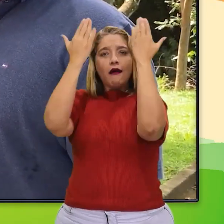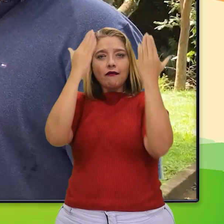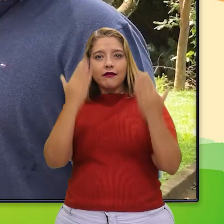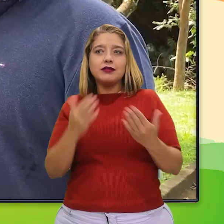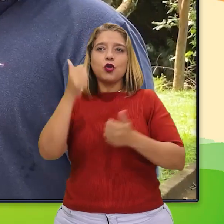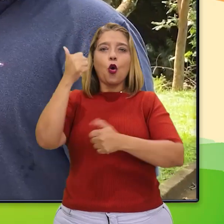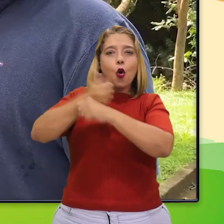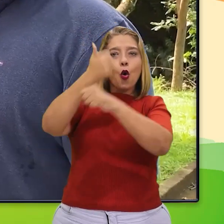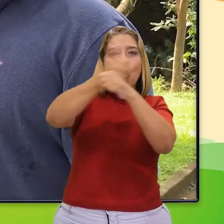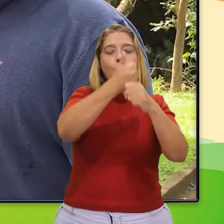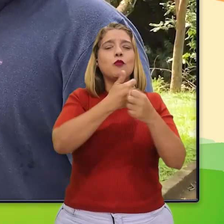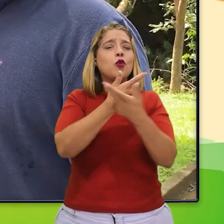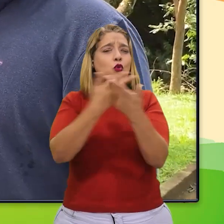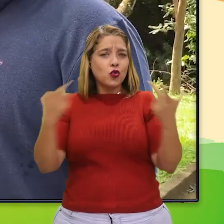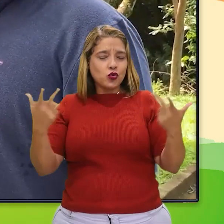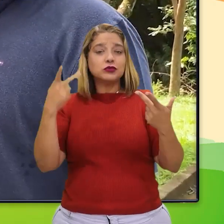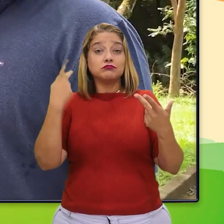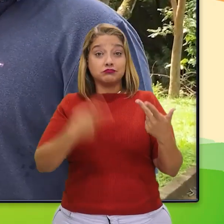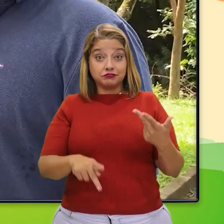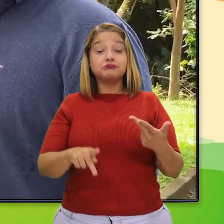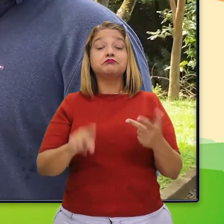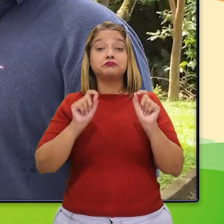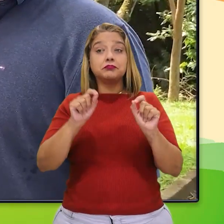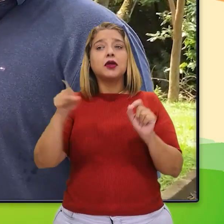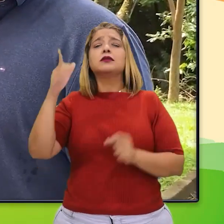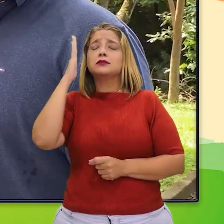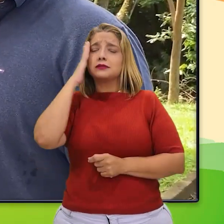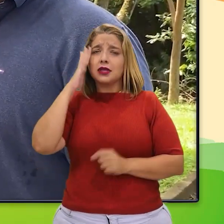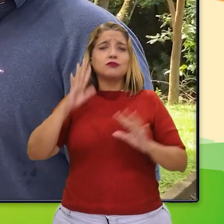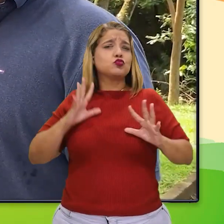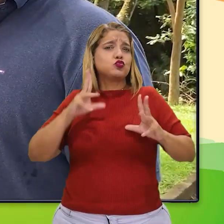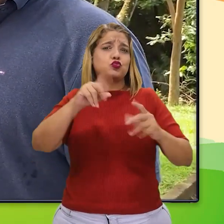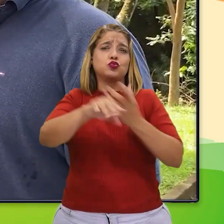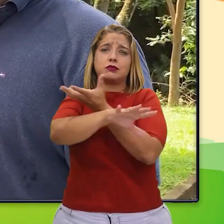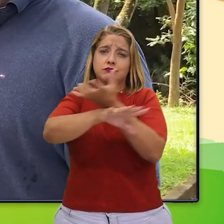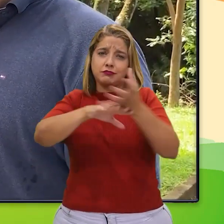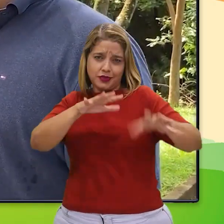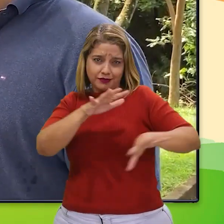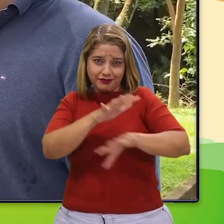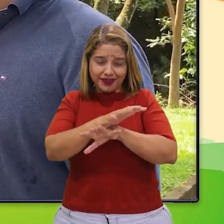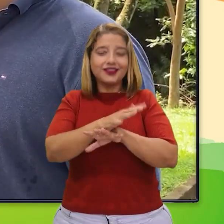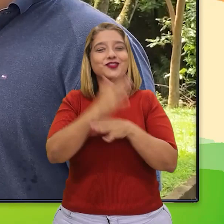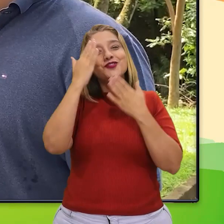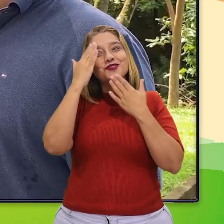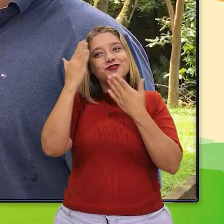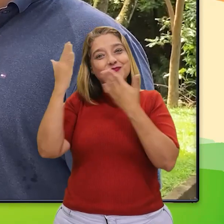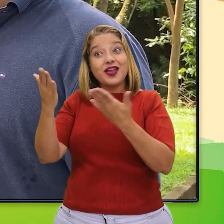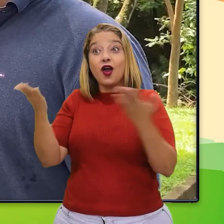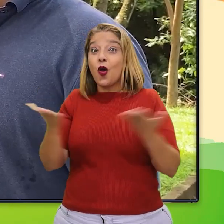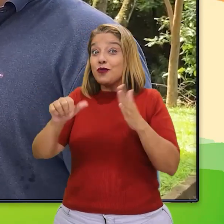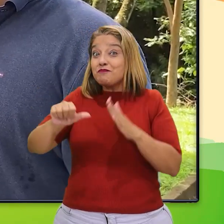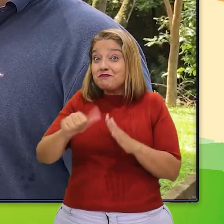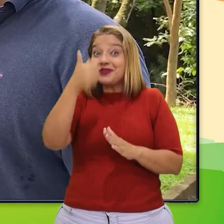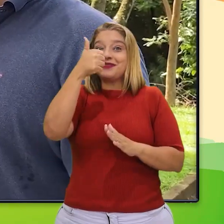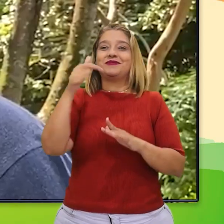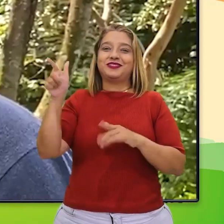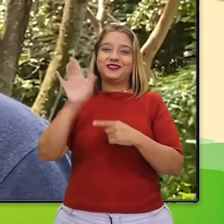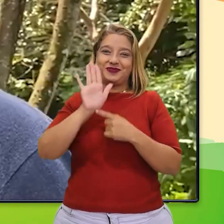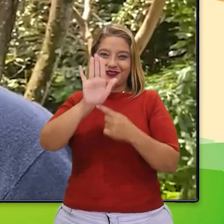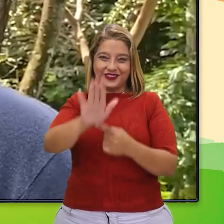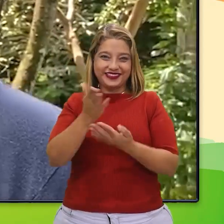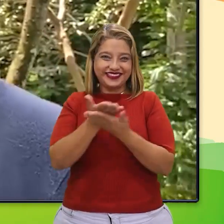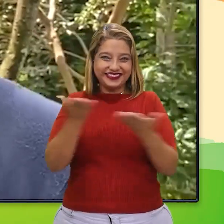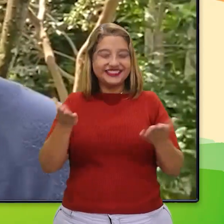também, sabe muita coisa sobre essa questão do meio ambiente. Gabriel, obrigada, viu? Esse é o primeiro programa do Conexão.